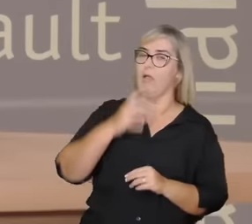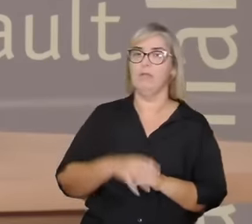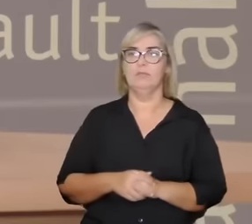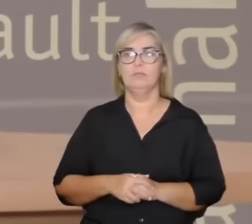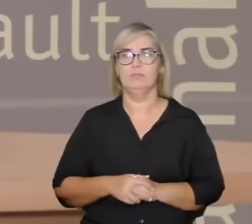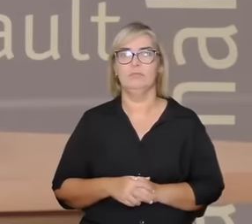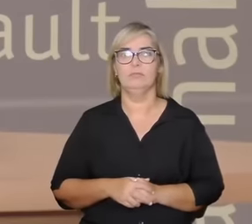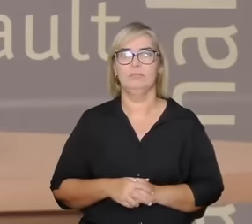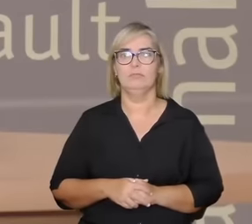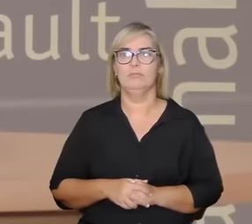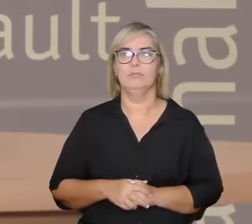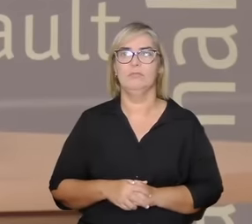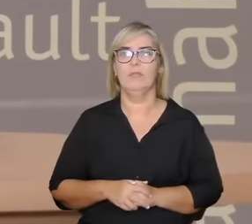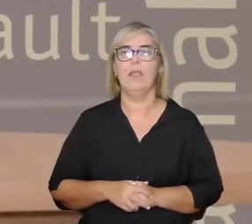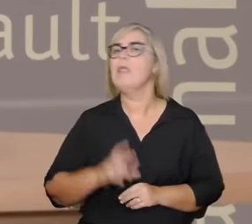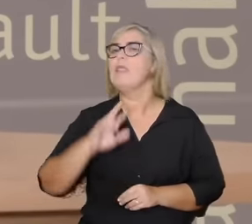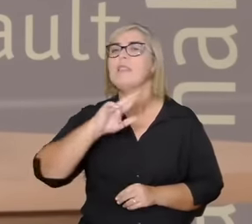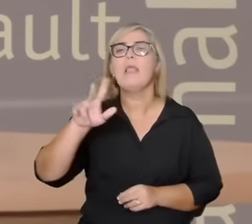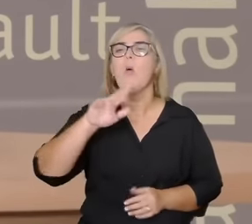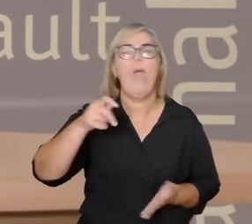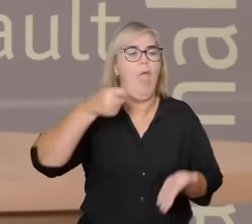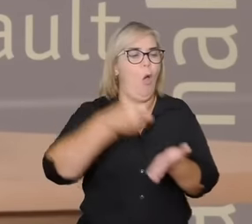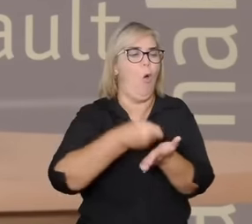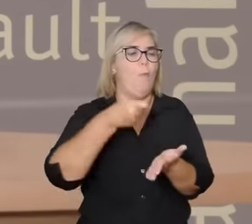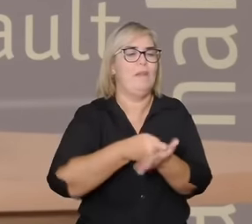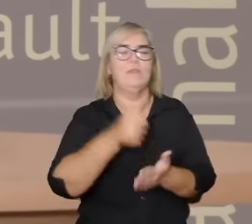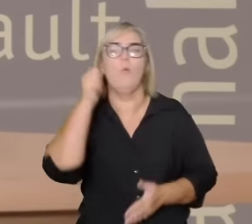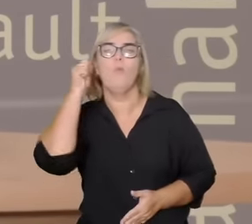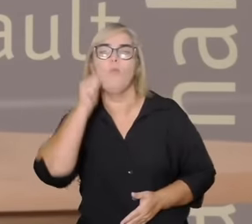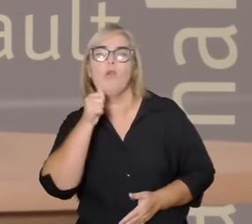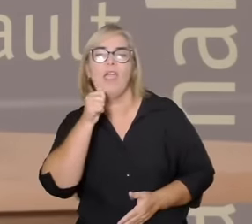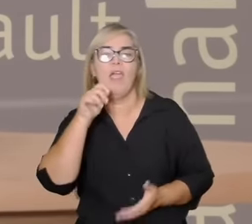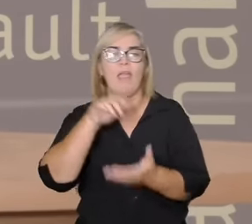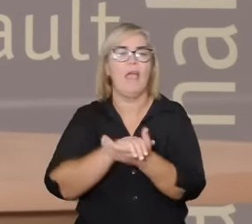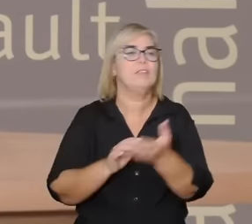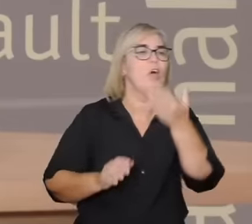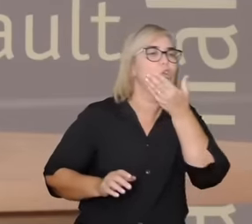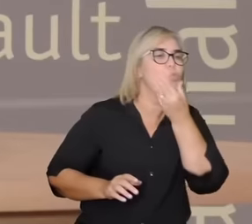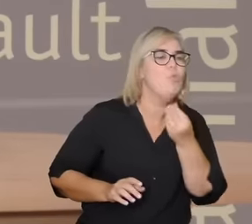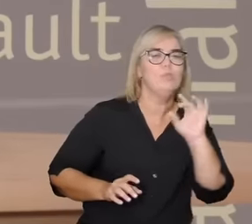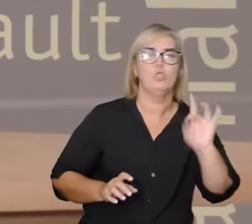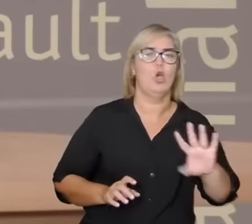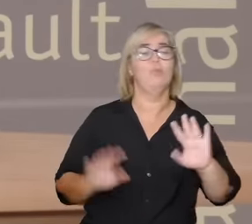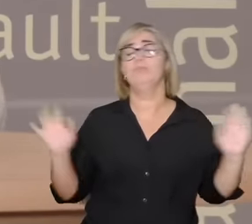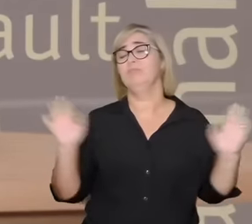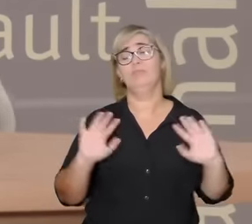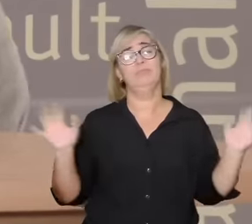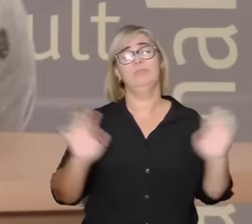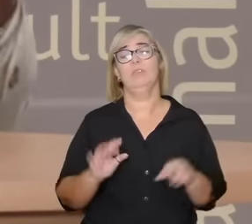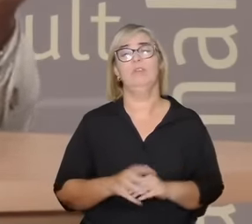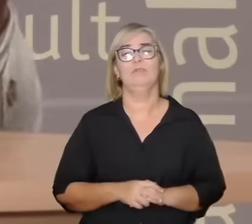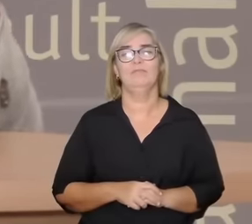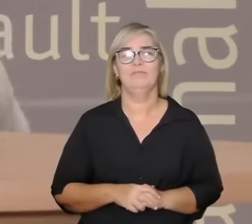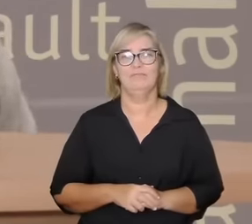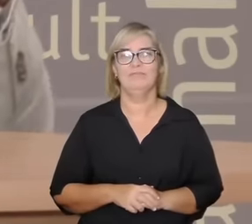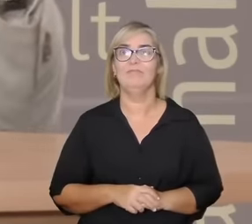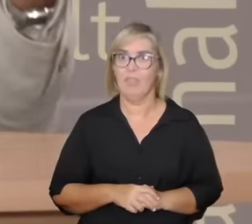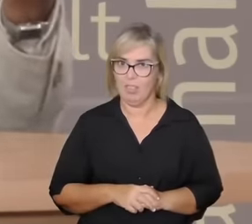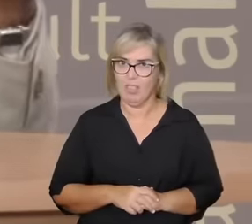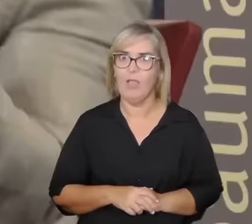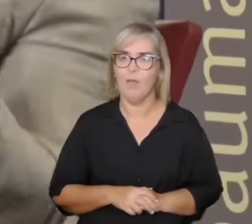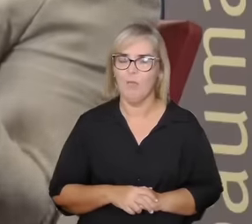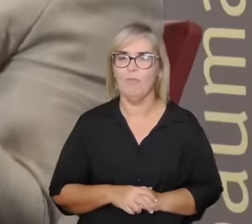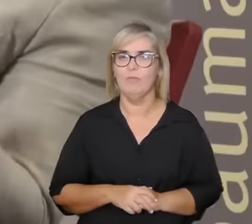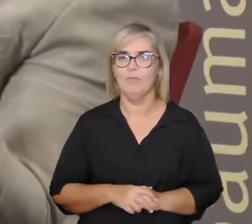ser um casal hétero afetivo não é norma então em umas tradições isso para flexibilizar